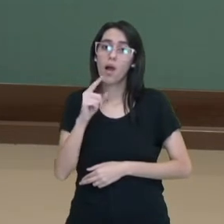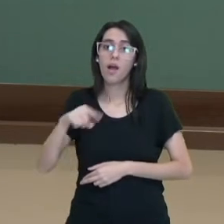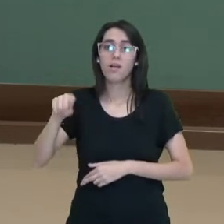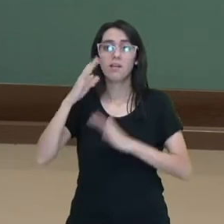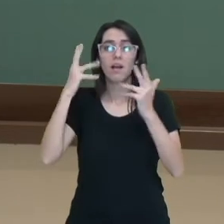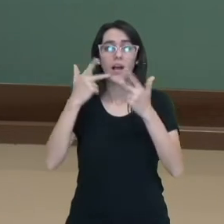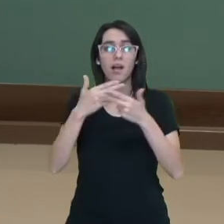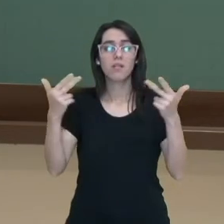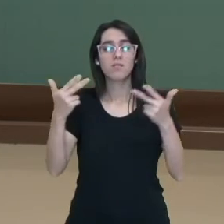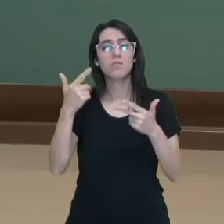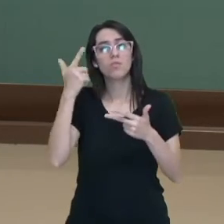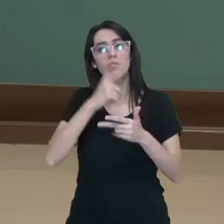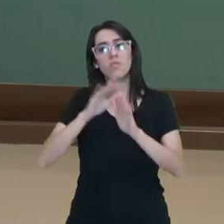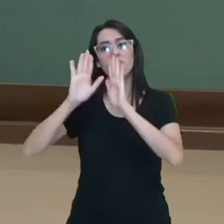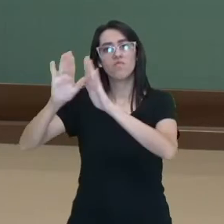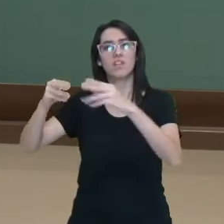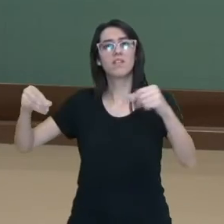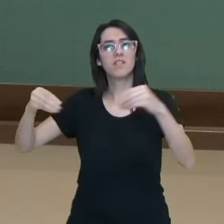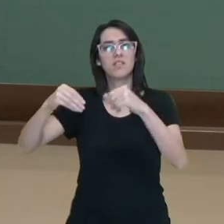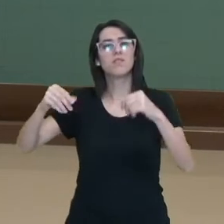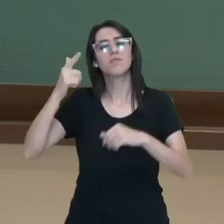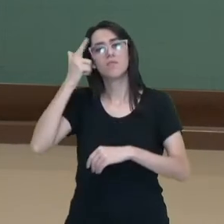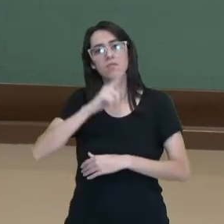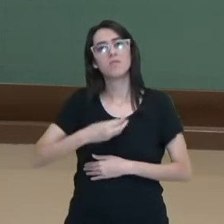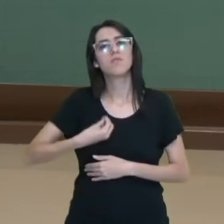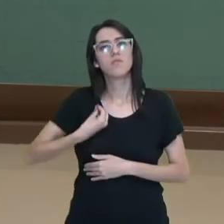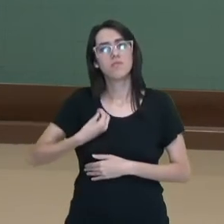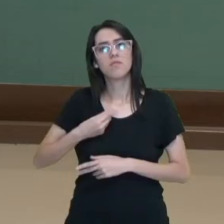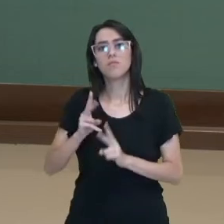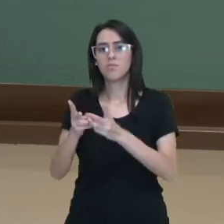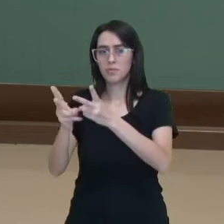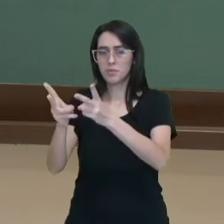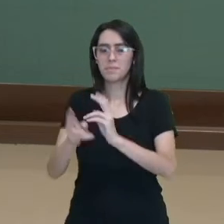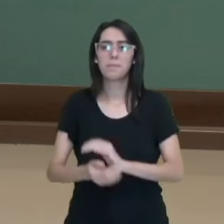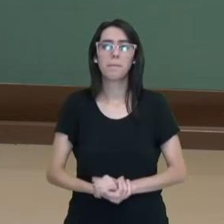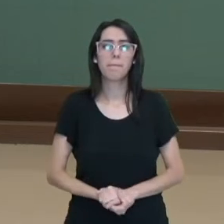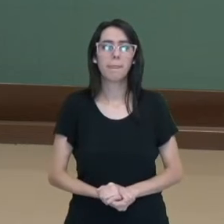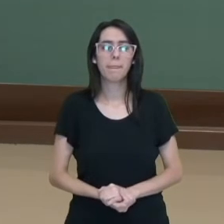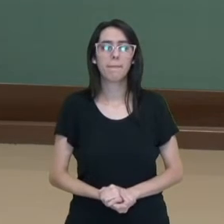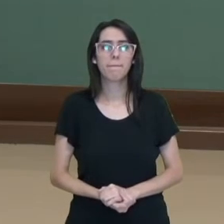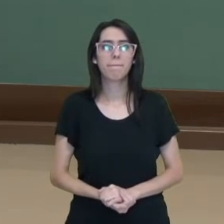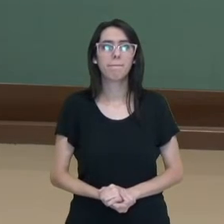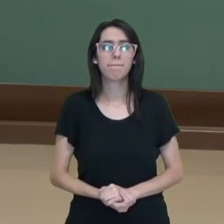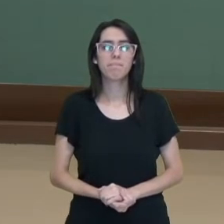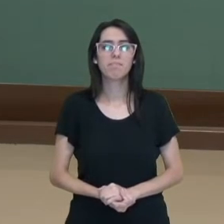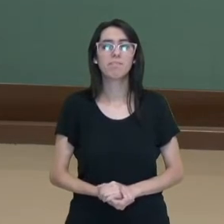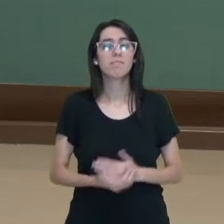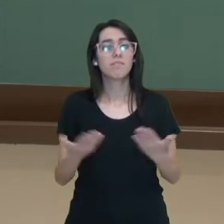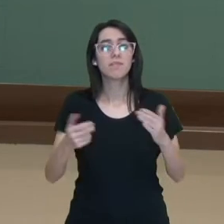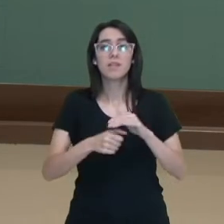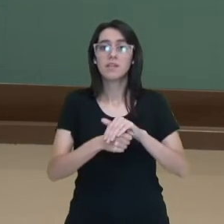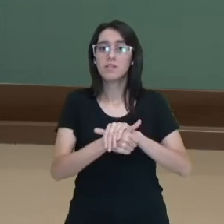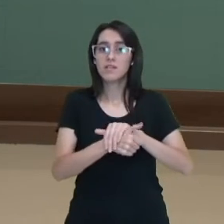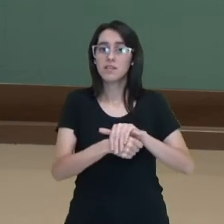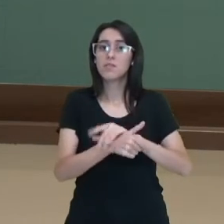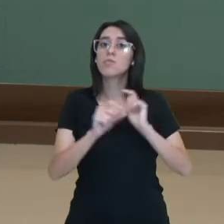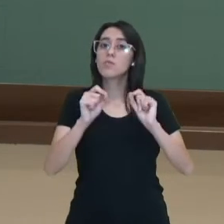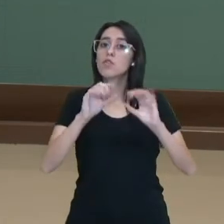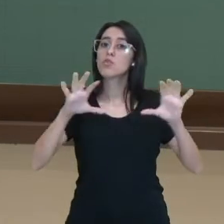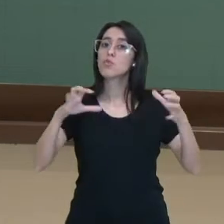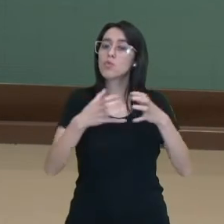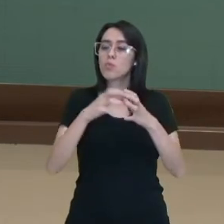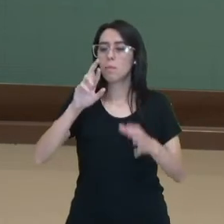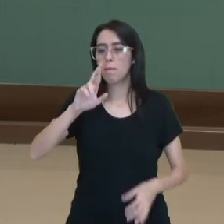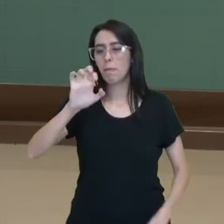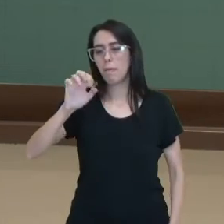vão dominar de fato o solo, que são os aminiotas, por exemplo, as tartarugas, né. E tartarugas fazem parte do grupo dos